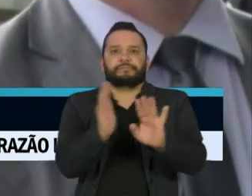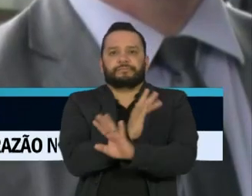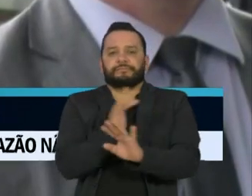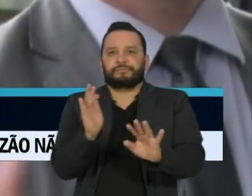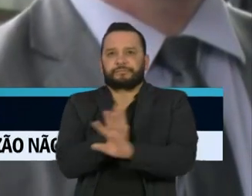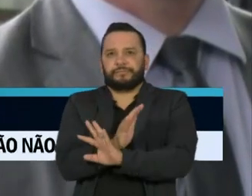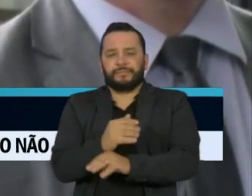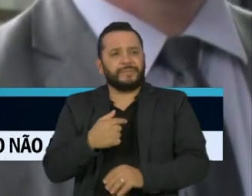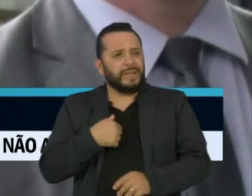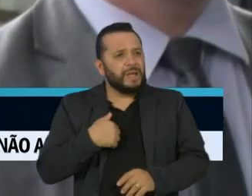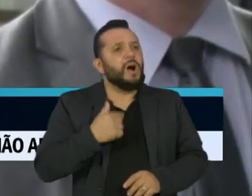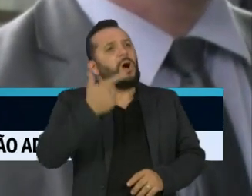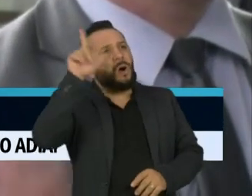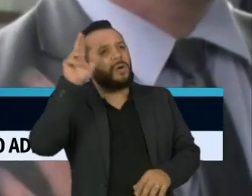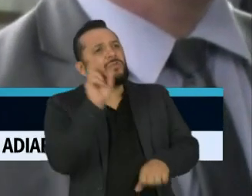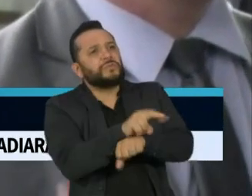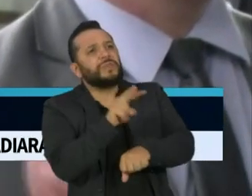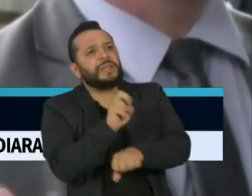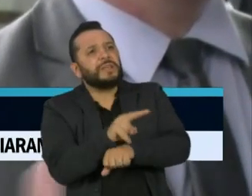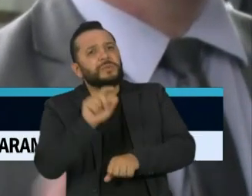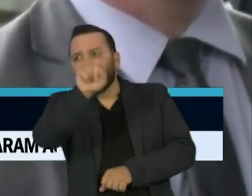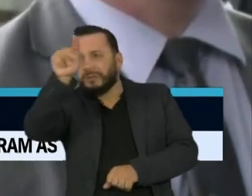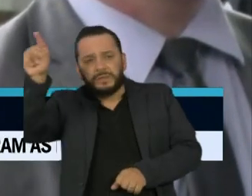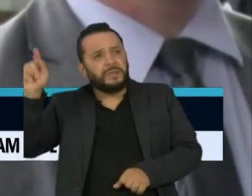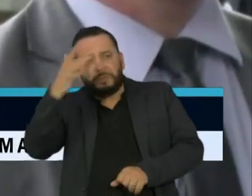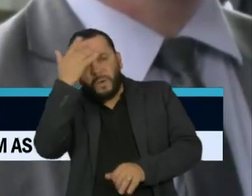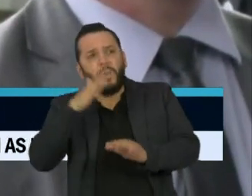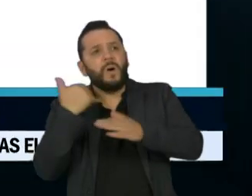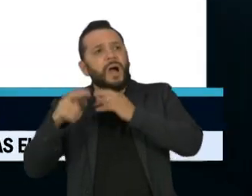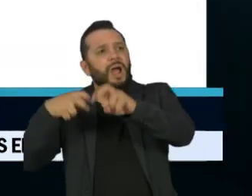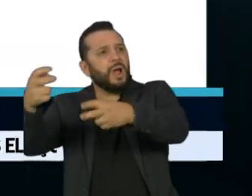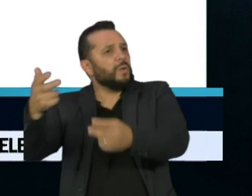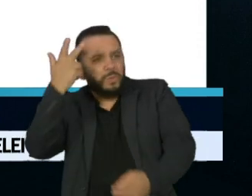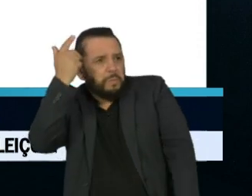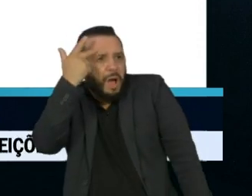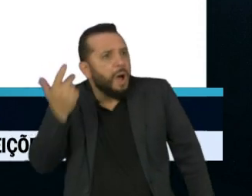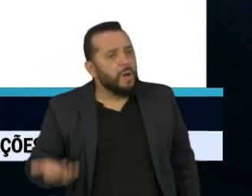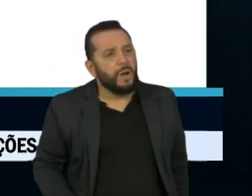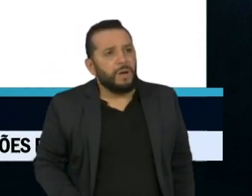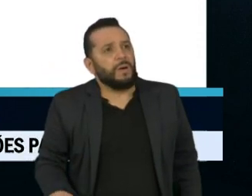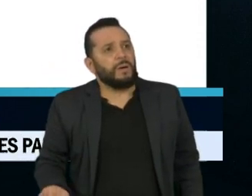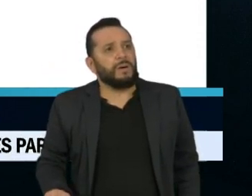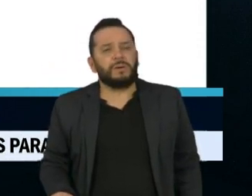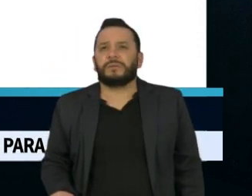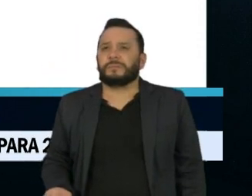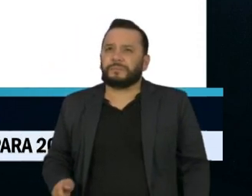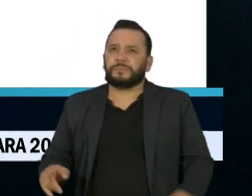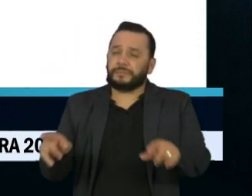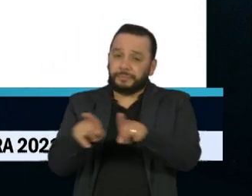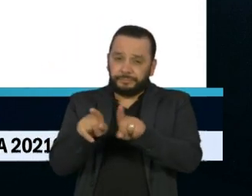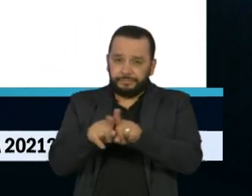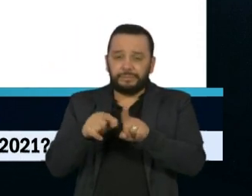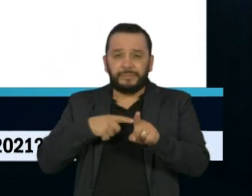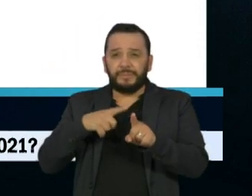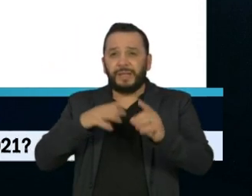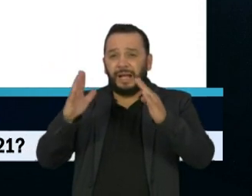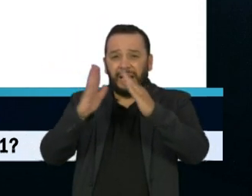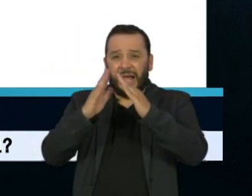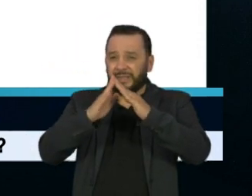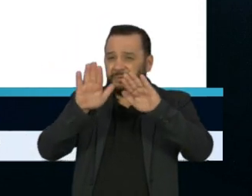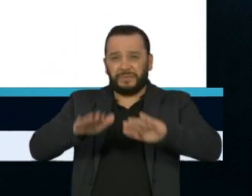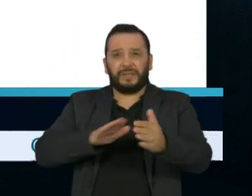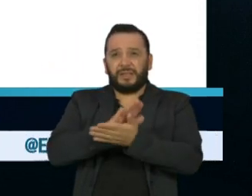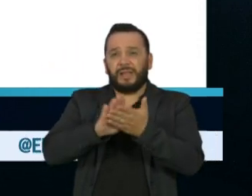Outros vírus mataram muito mais do que esse. Não teve essa comoção toda. Vem um ciclo de quedas e de recuperações